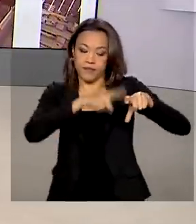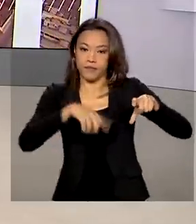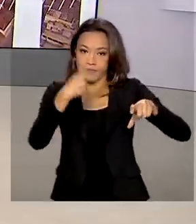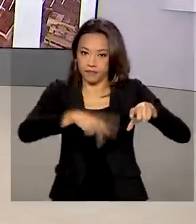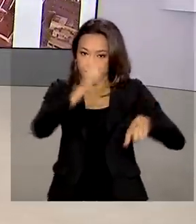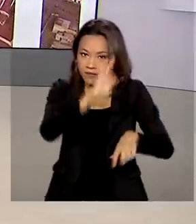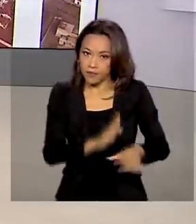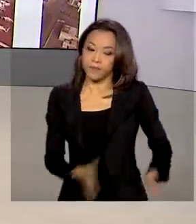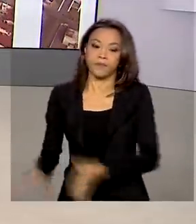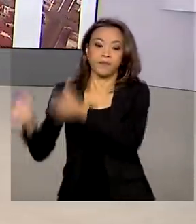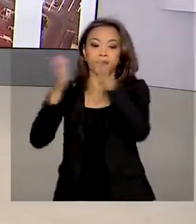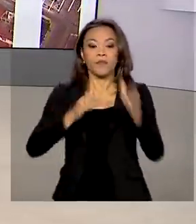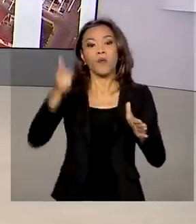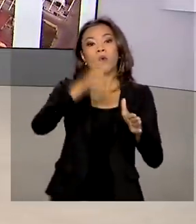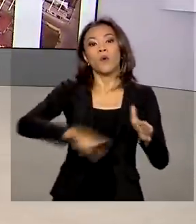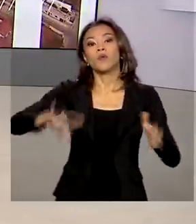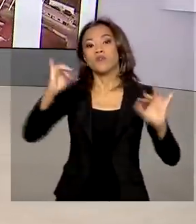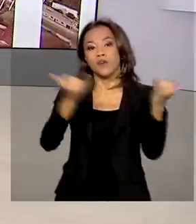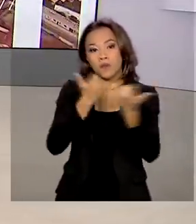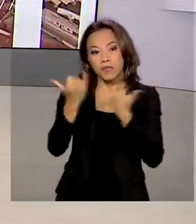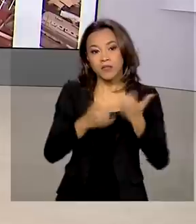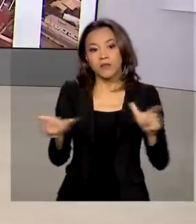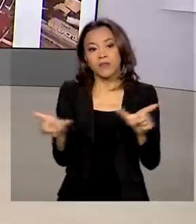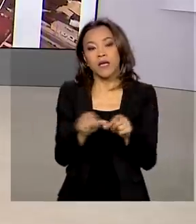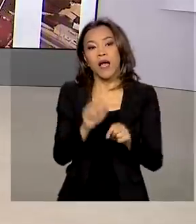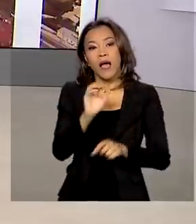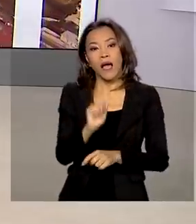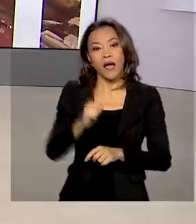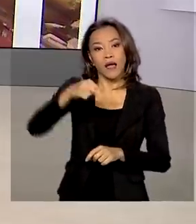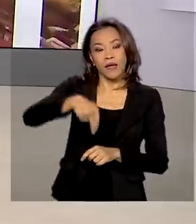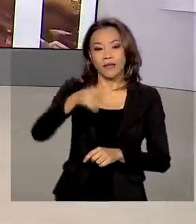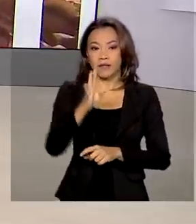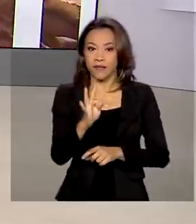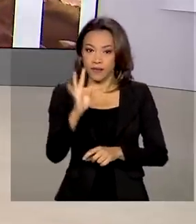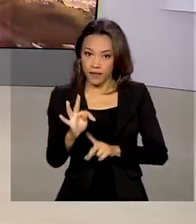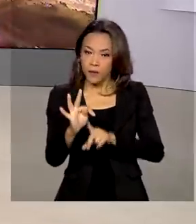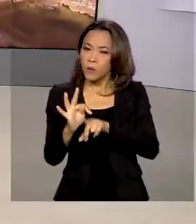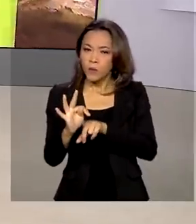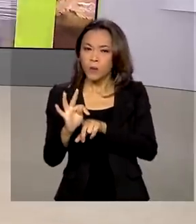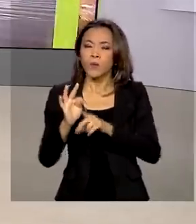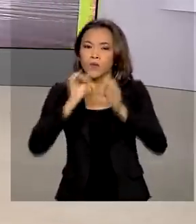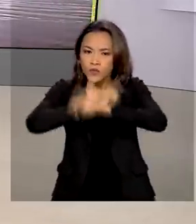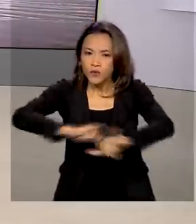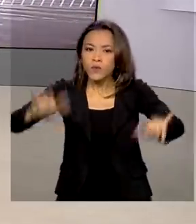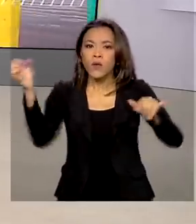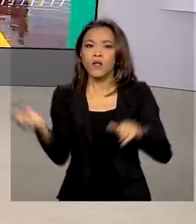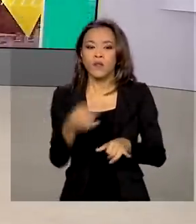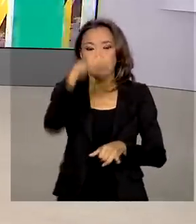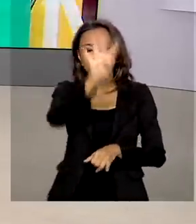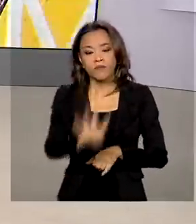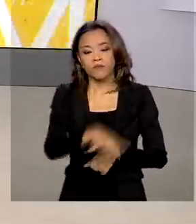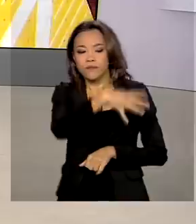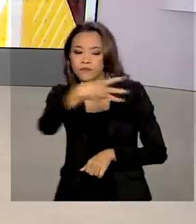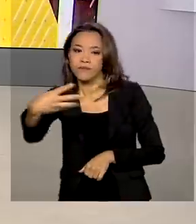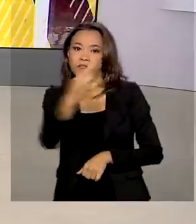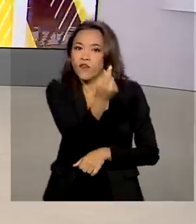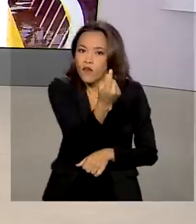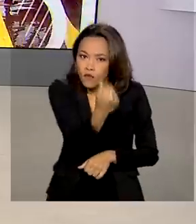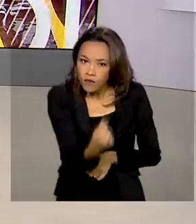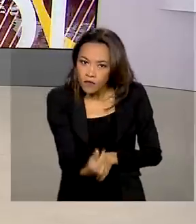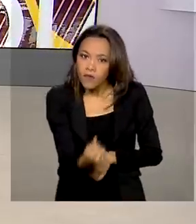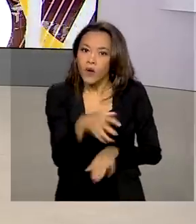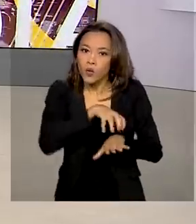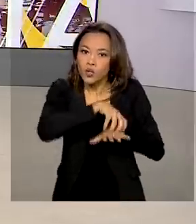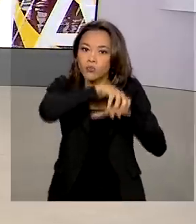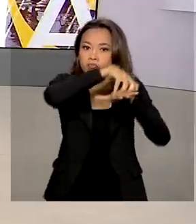cargas. A Agência Nacional de Transportes Terrestres, a ANTT, divulgou a nova tabela de preço mínimo do frete. Os valores foram